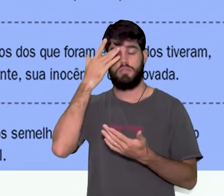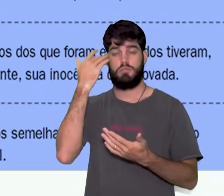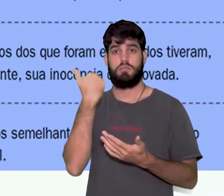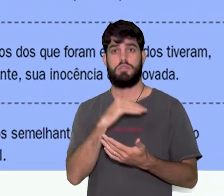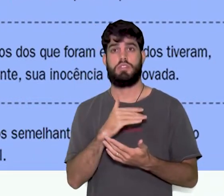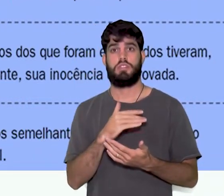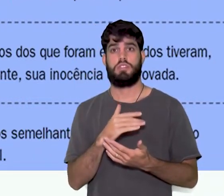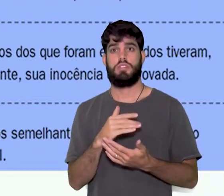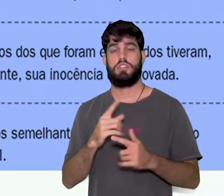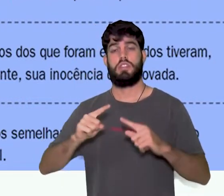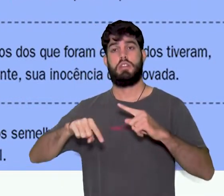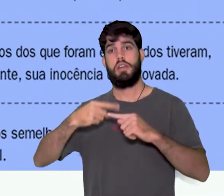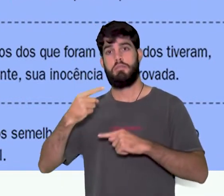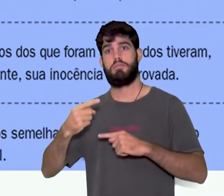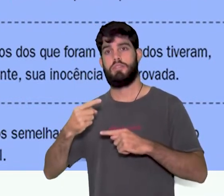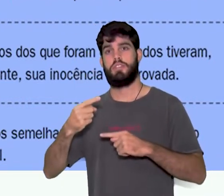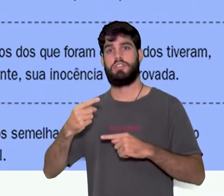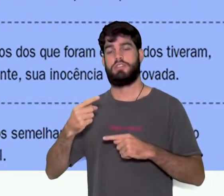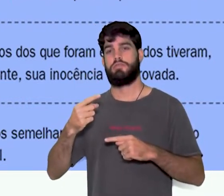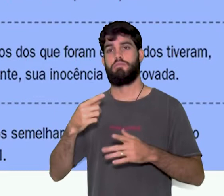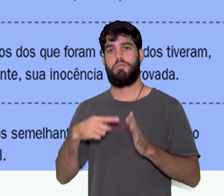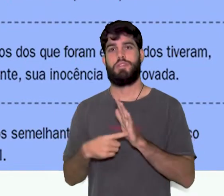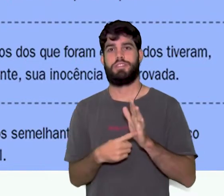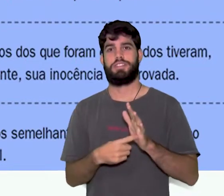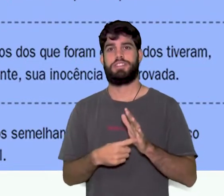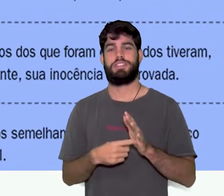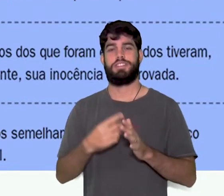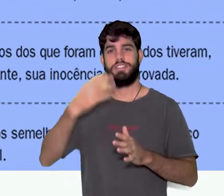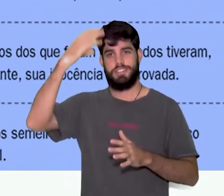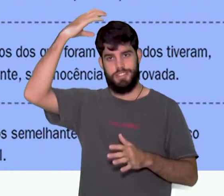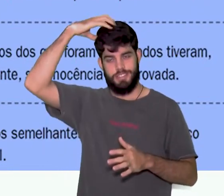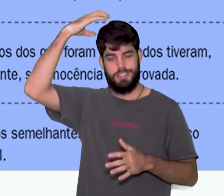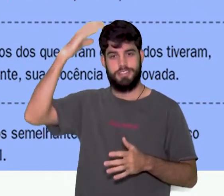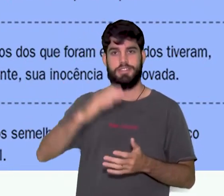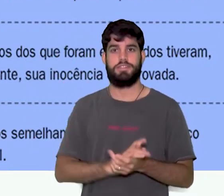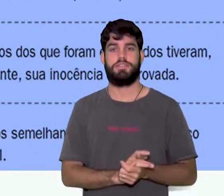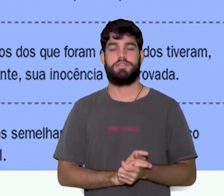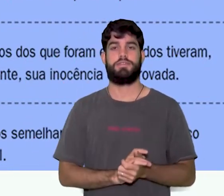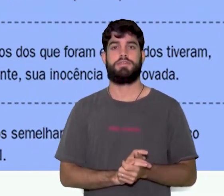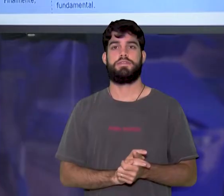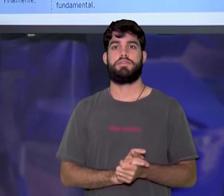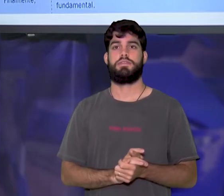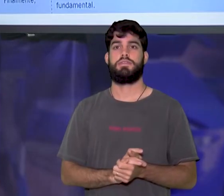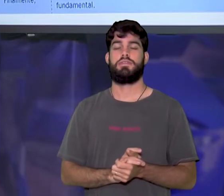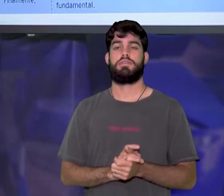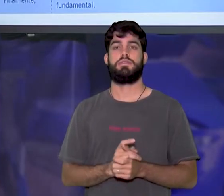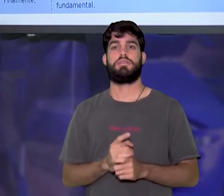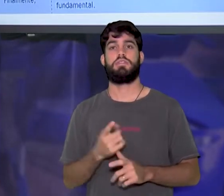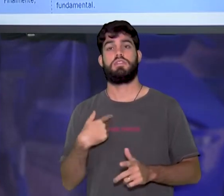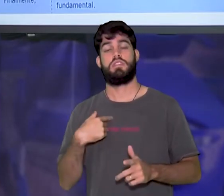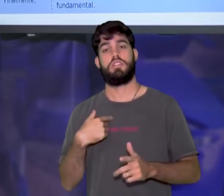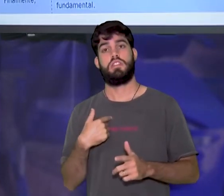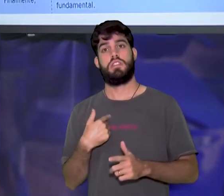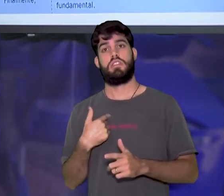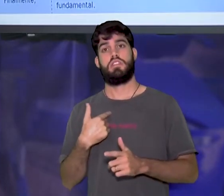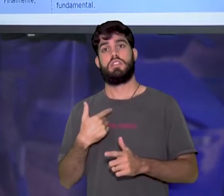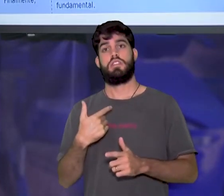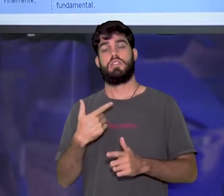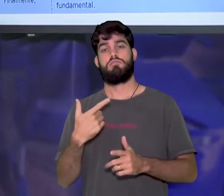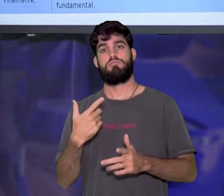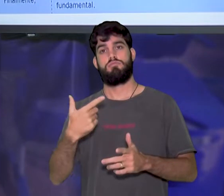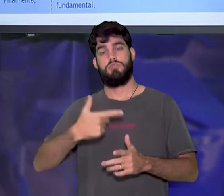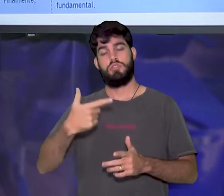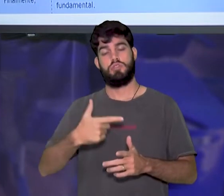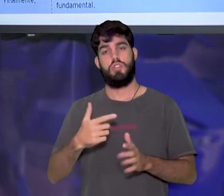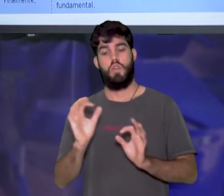sua inocência comprovada. Então, esse primeiramente, e em segundo lugar, a gente organiza da ideia